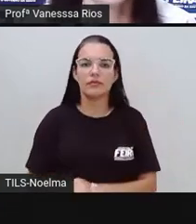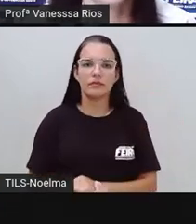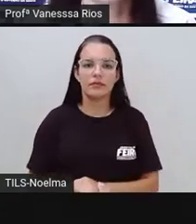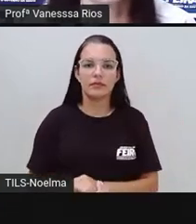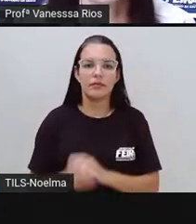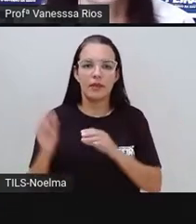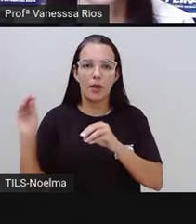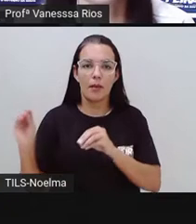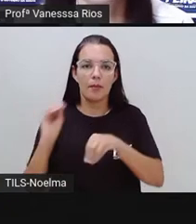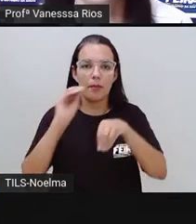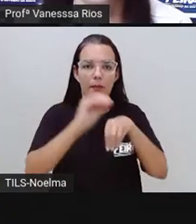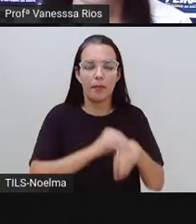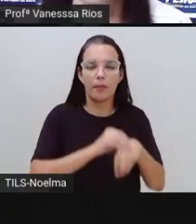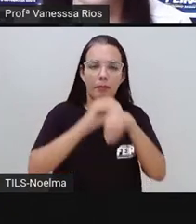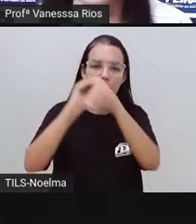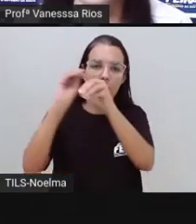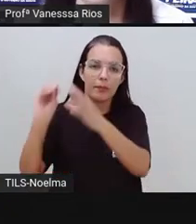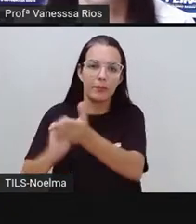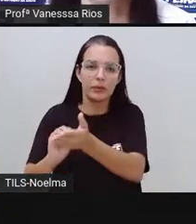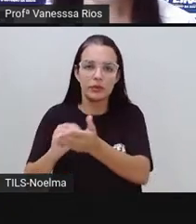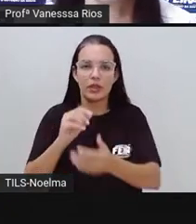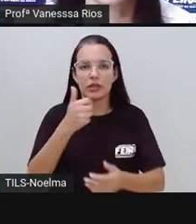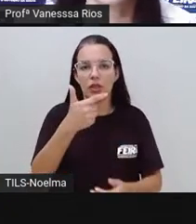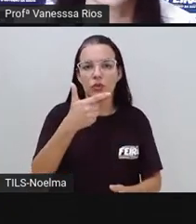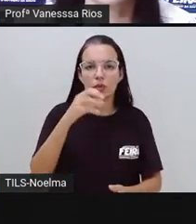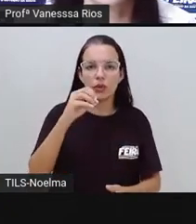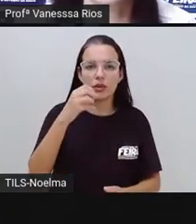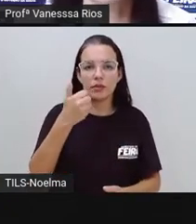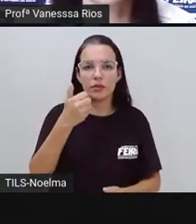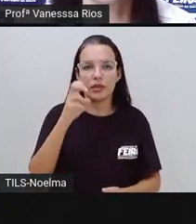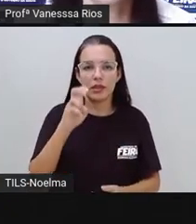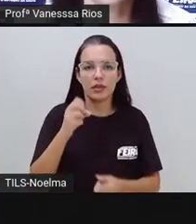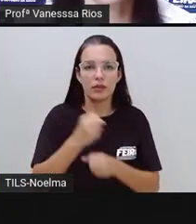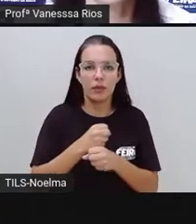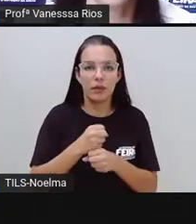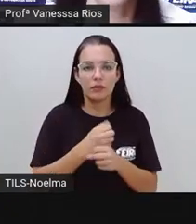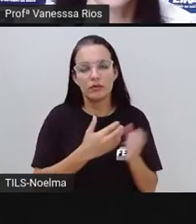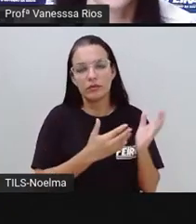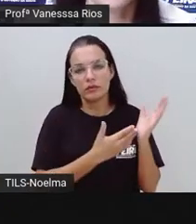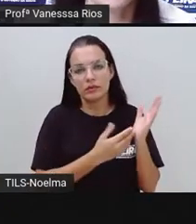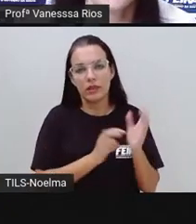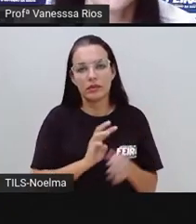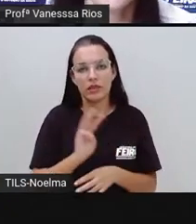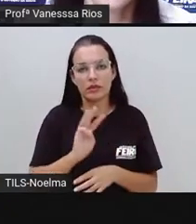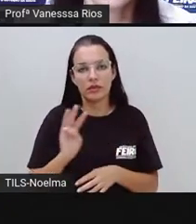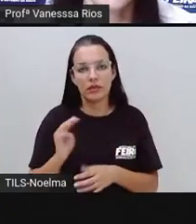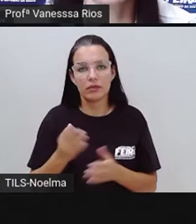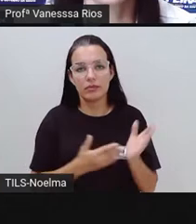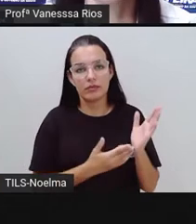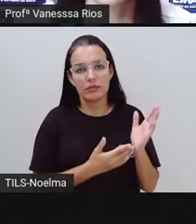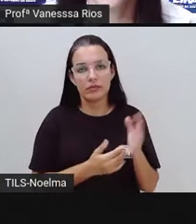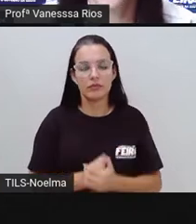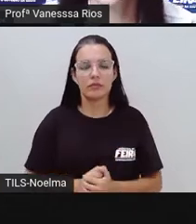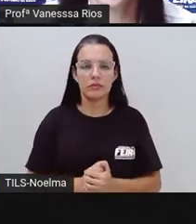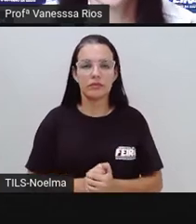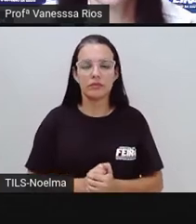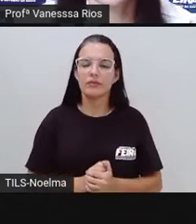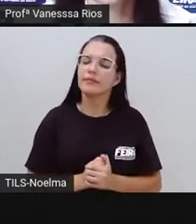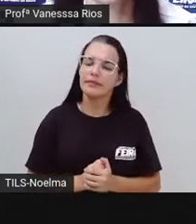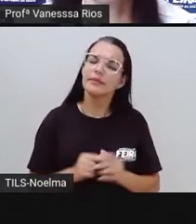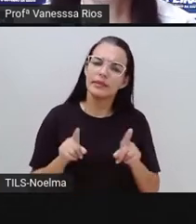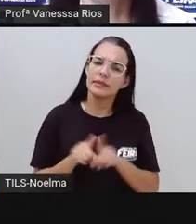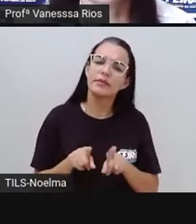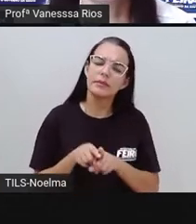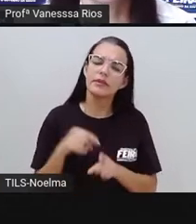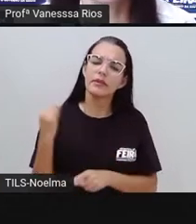postada aí em 30 de julho de 2015, nesse blog que a PRO colocou o nome. E é importante, antes da gente